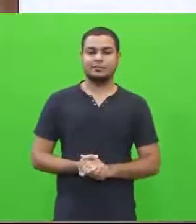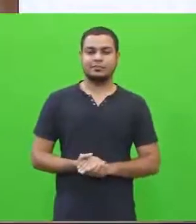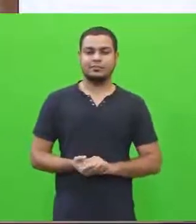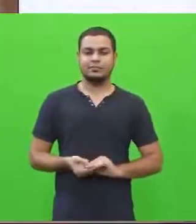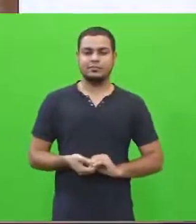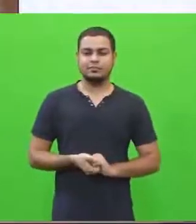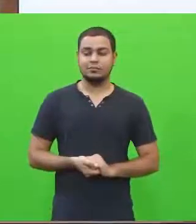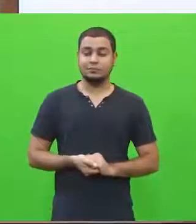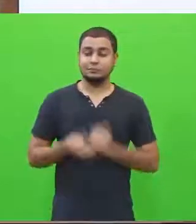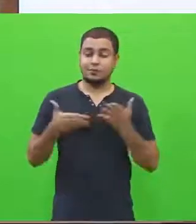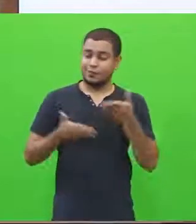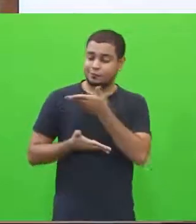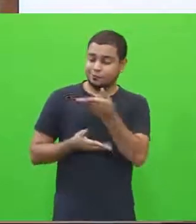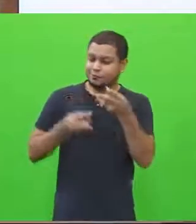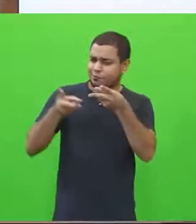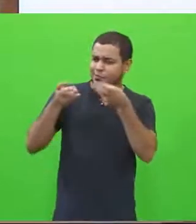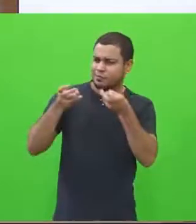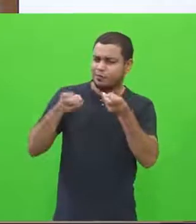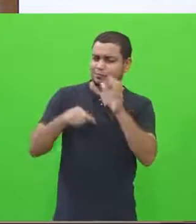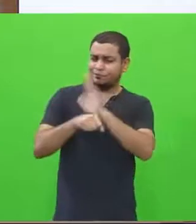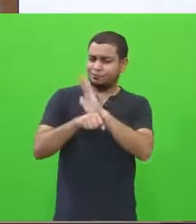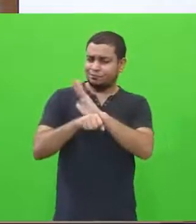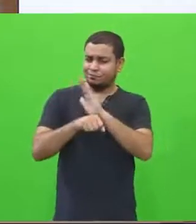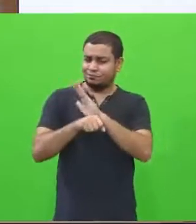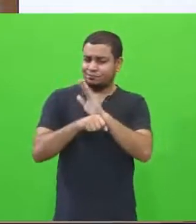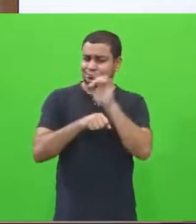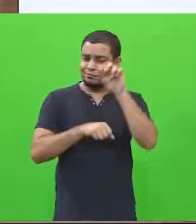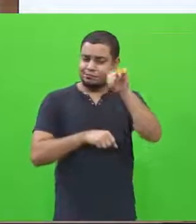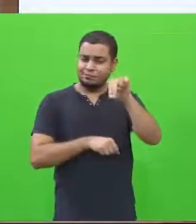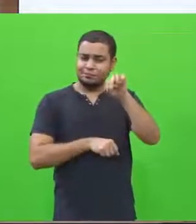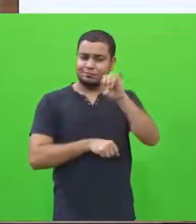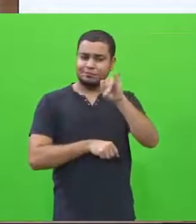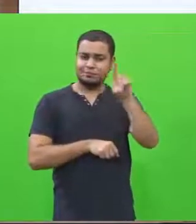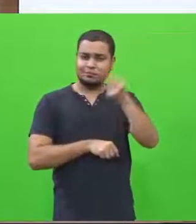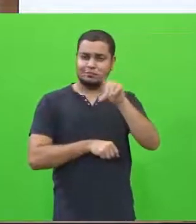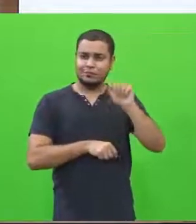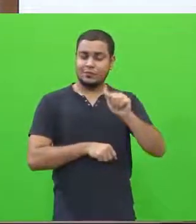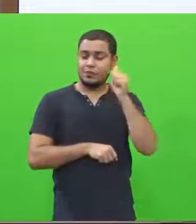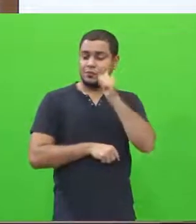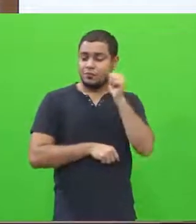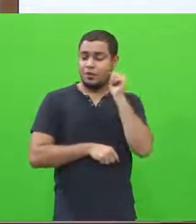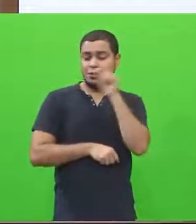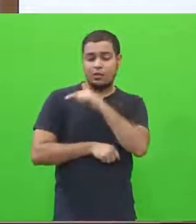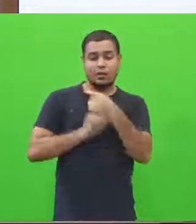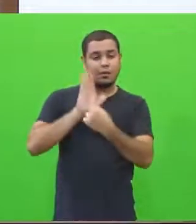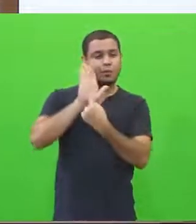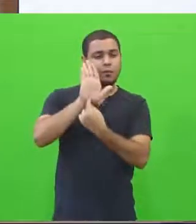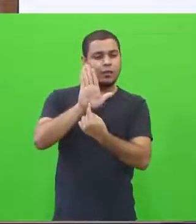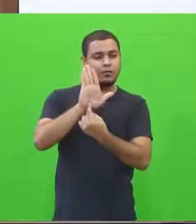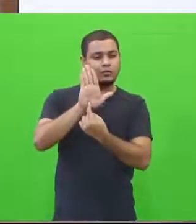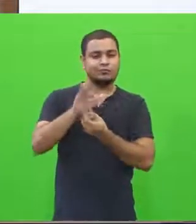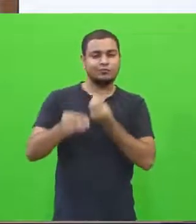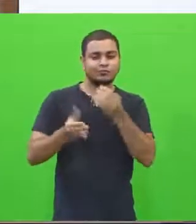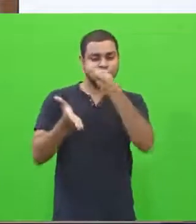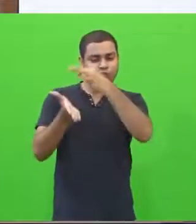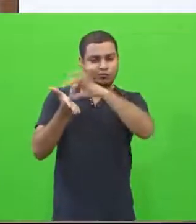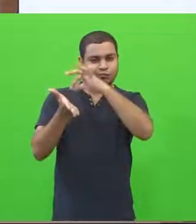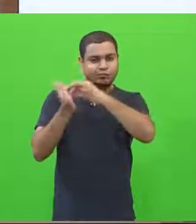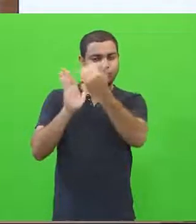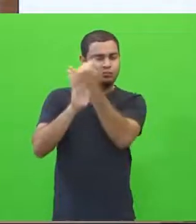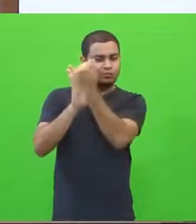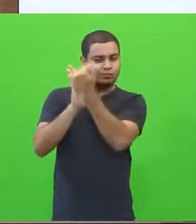Então, como vocês puderam observar no vídeo da Neisa, ela coloca claramente, ela pontua algumas